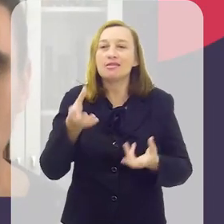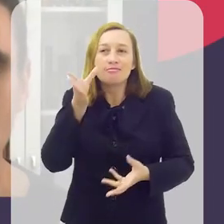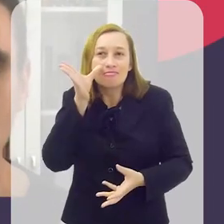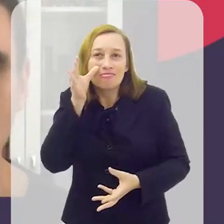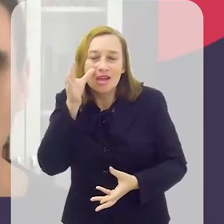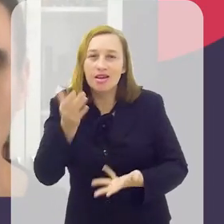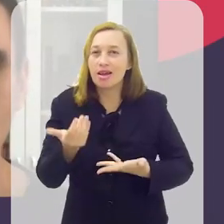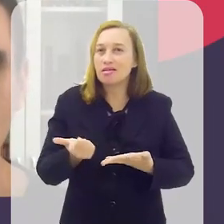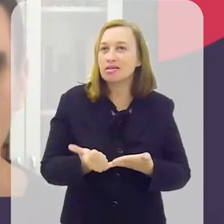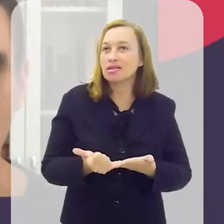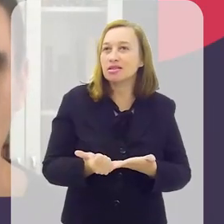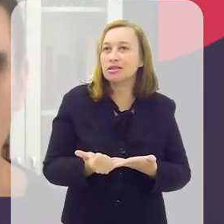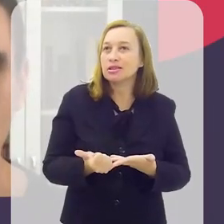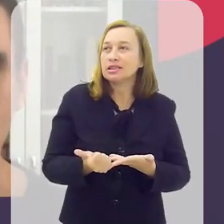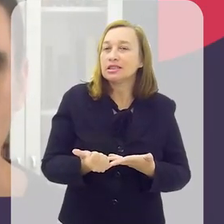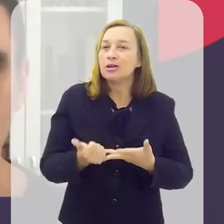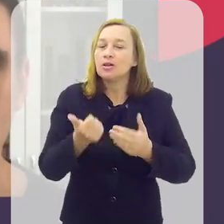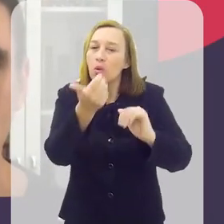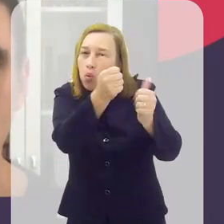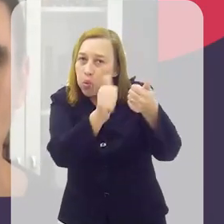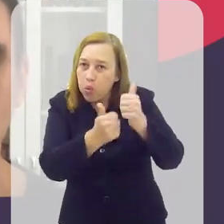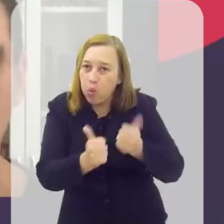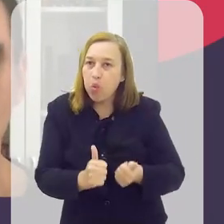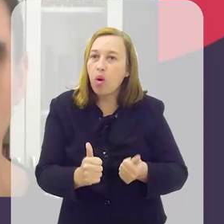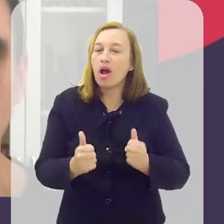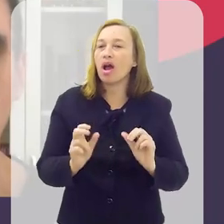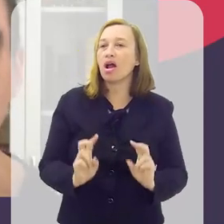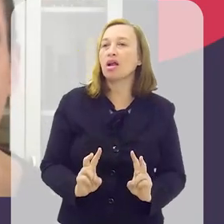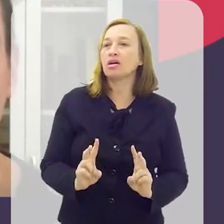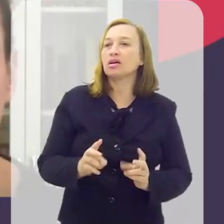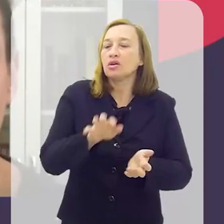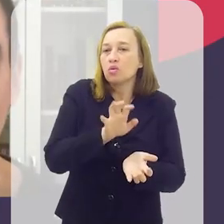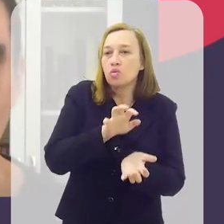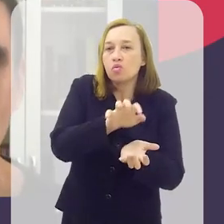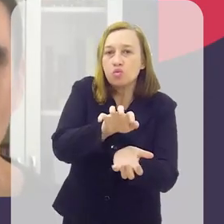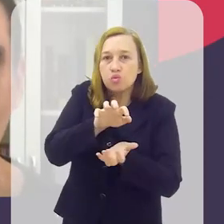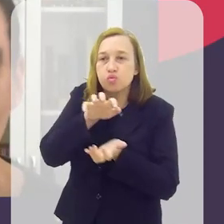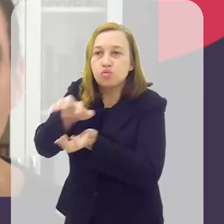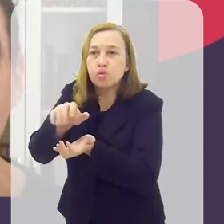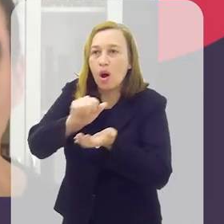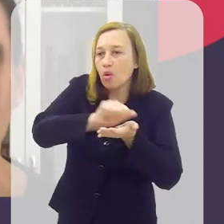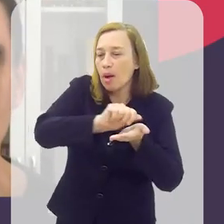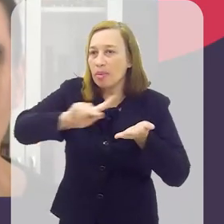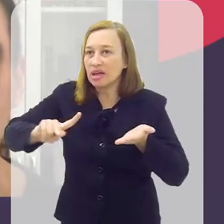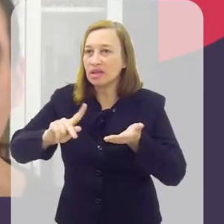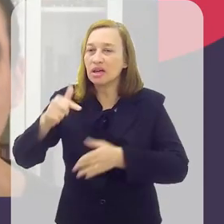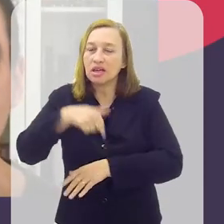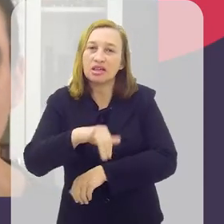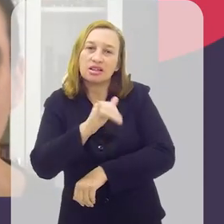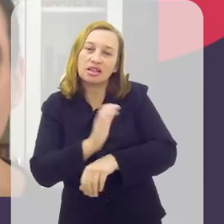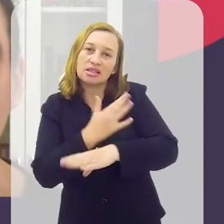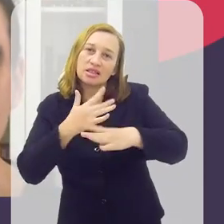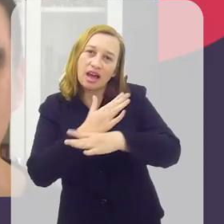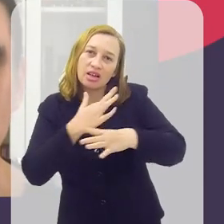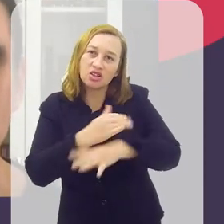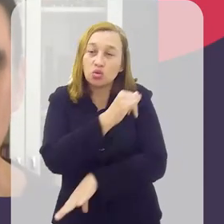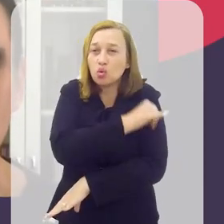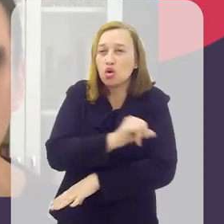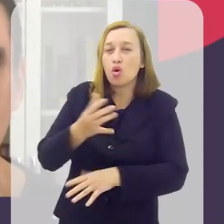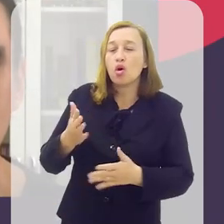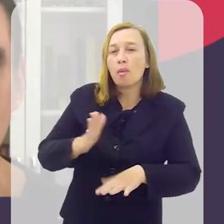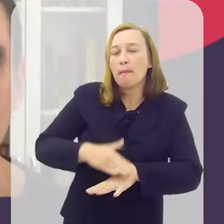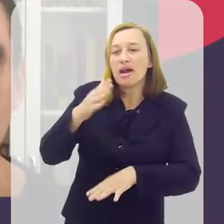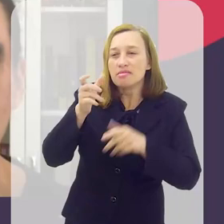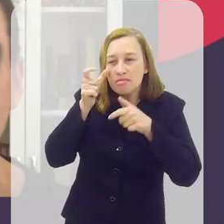intenção de analisar a situação dos entregadores por aplicativo aqui na cidade do Rio e o que